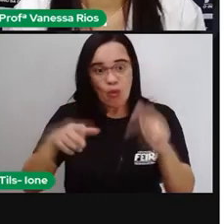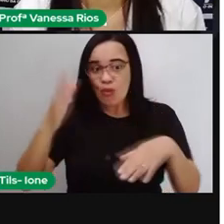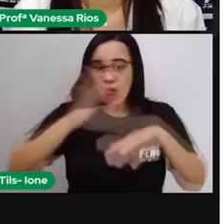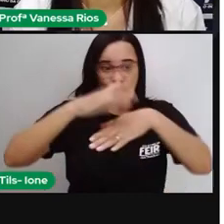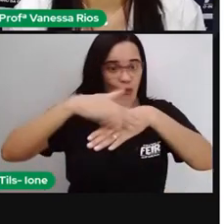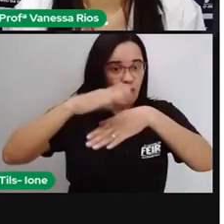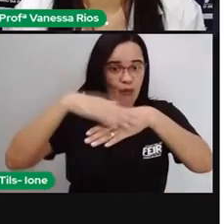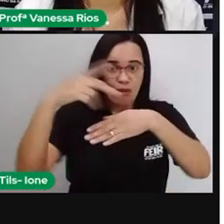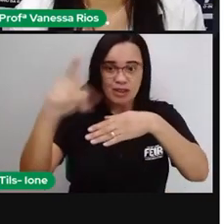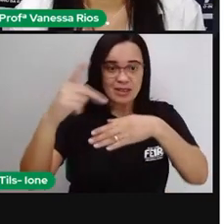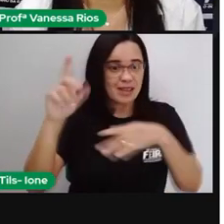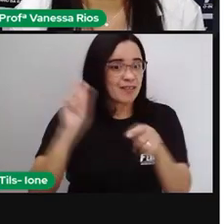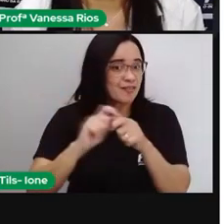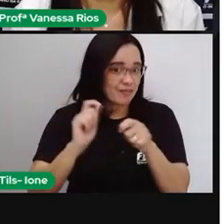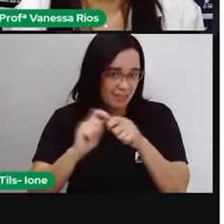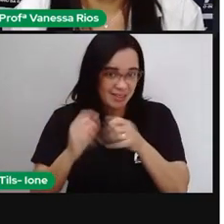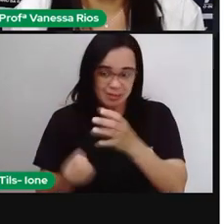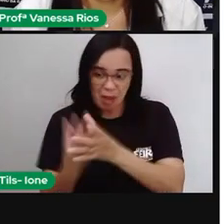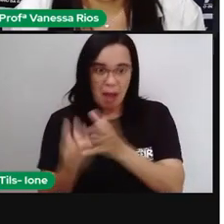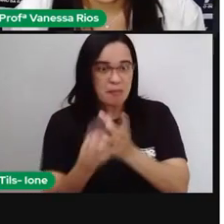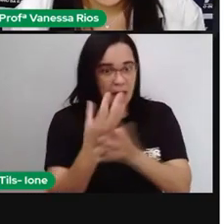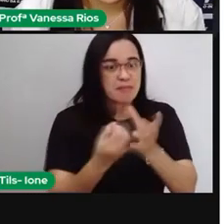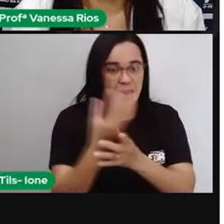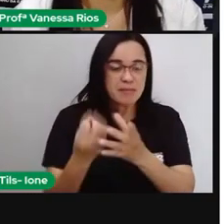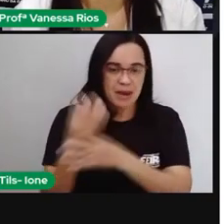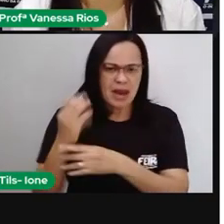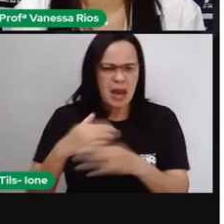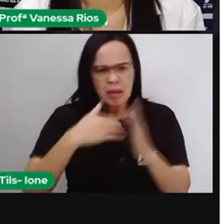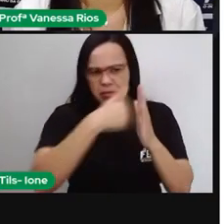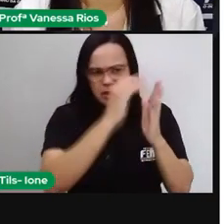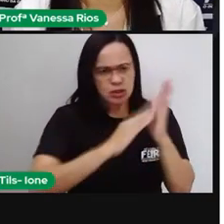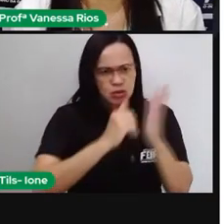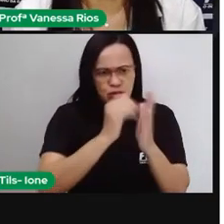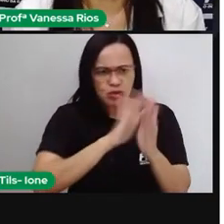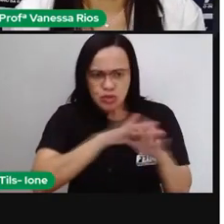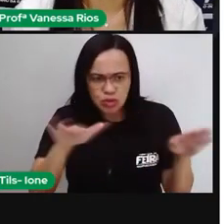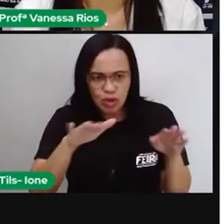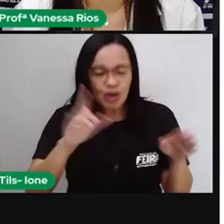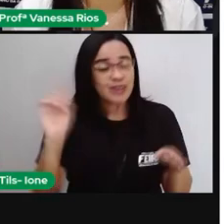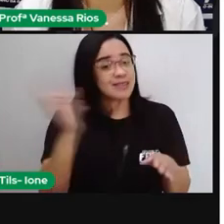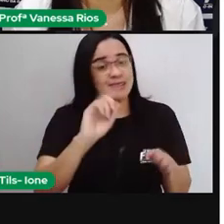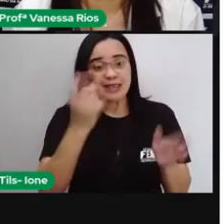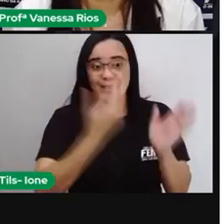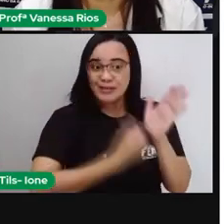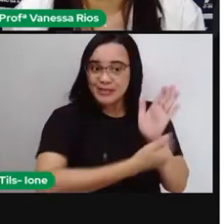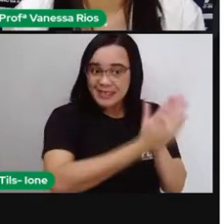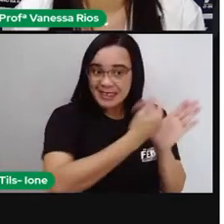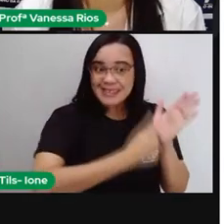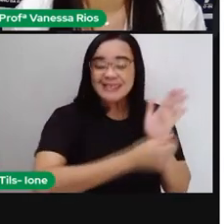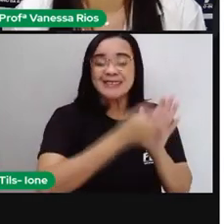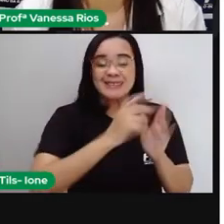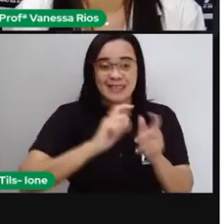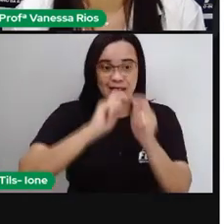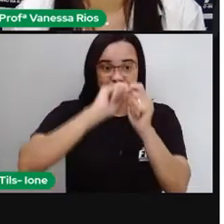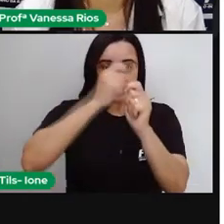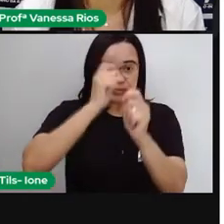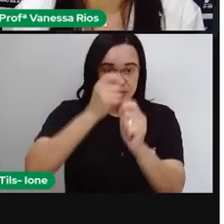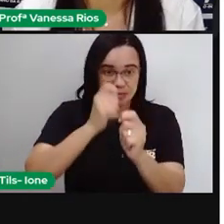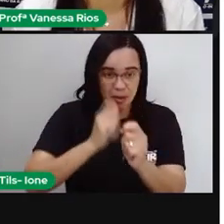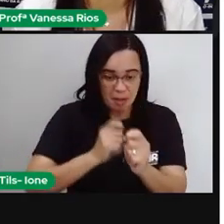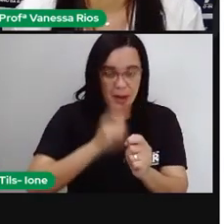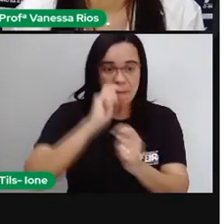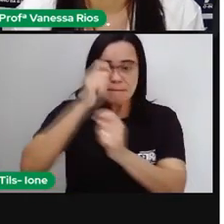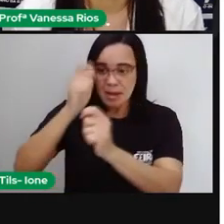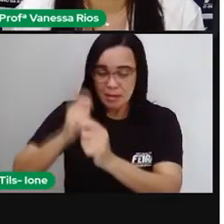Lembrando aí que ele não ficou só aí nas pinturas, nas telas, mas ele também é desenhista, esculturas, ele fez diversos